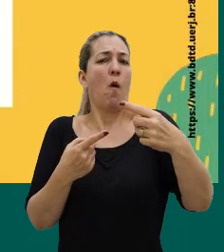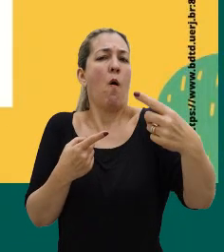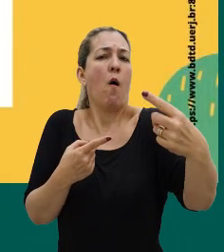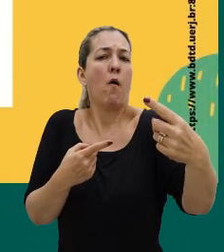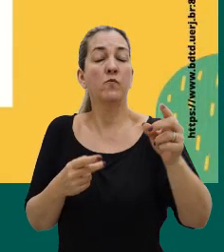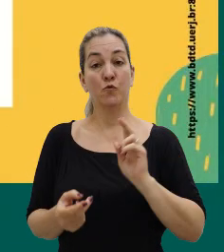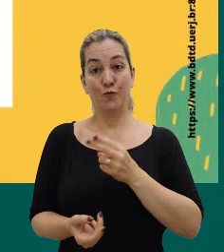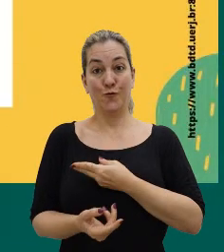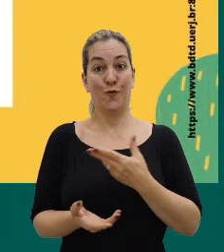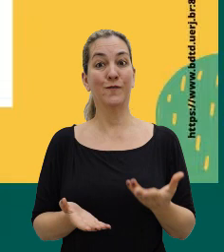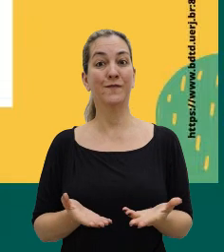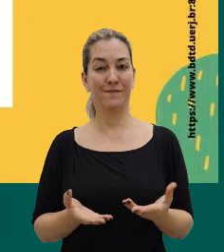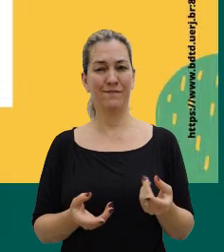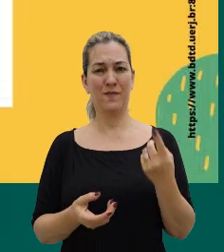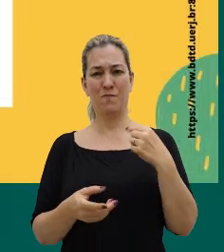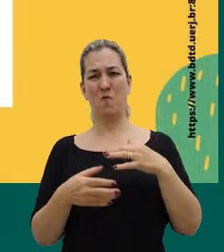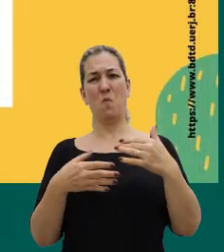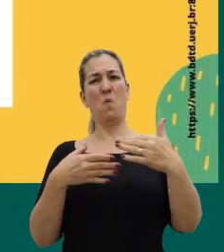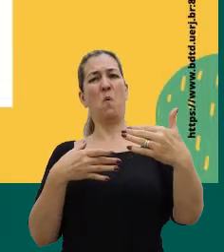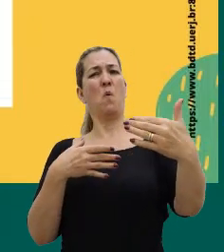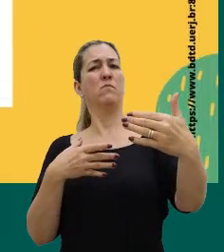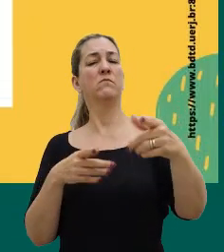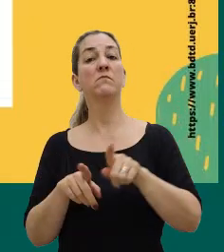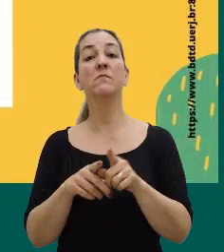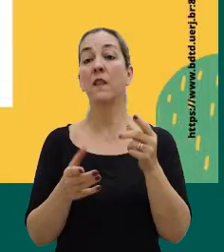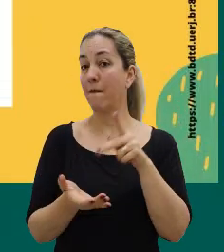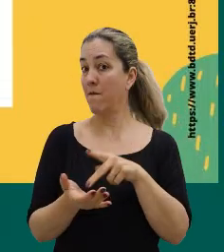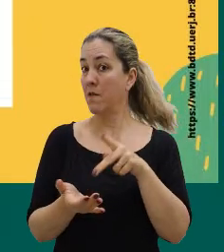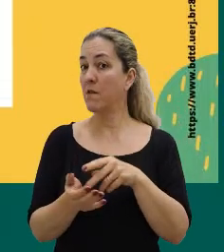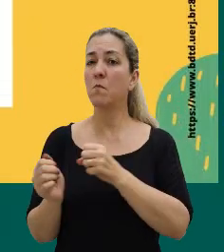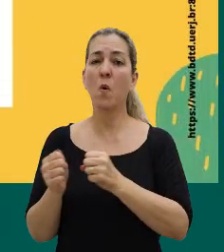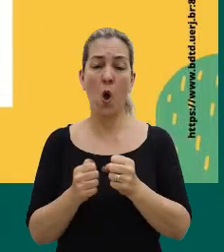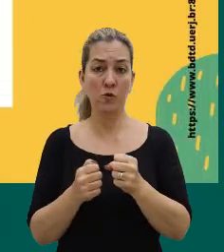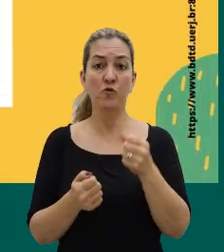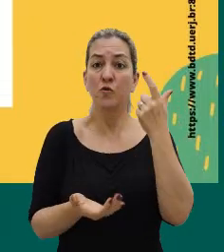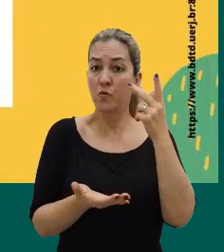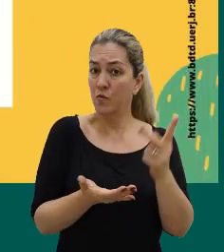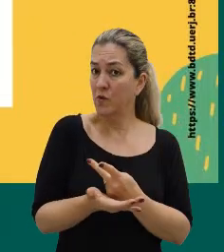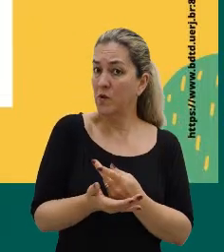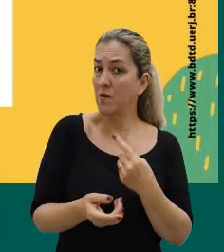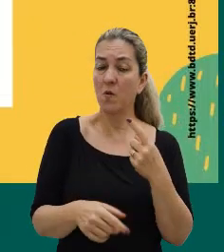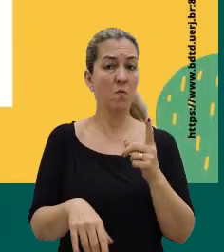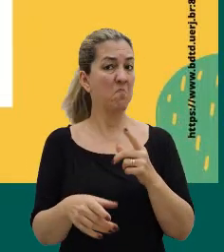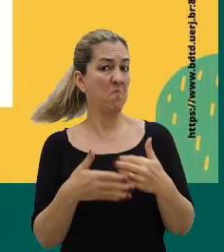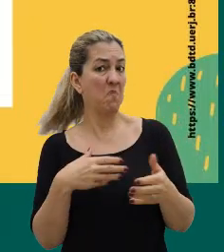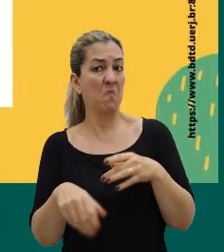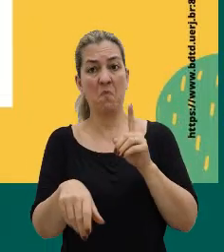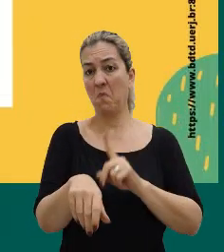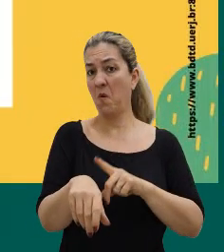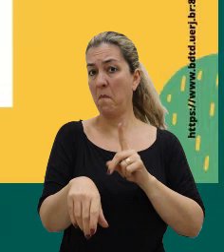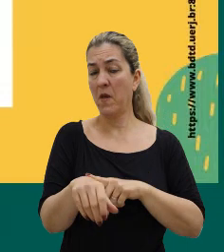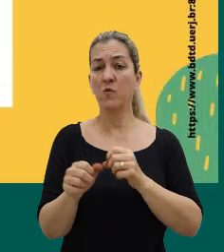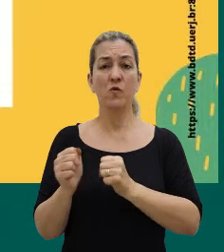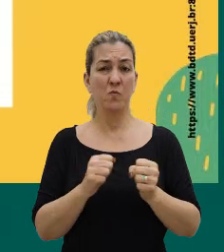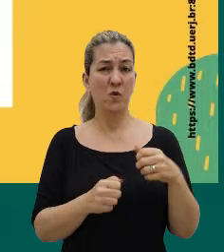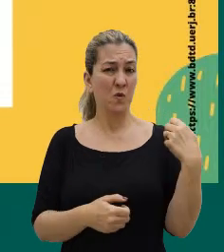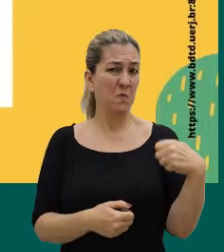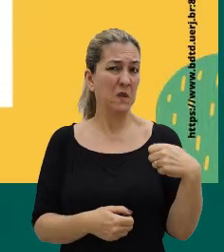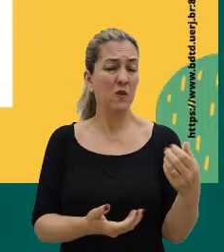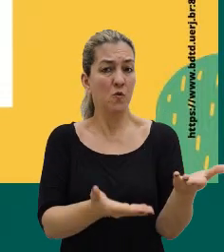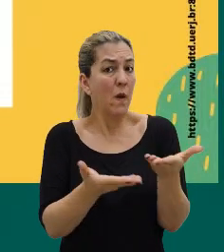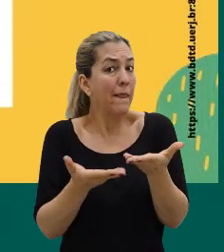nós, né, como se o louco fosse algo muito distante, mas na verdade isso pode acontecer com a gente a qualquer momento, a qualquer momento a gente pode precisar de um